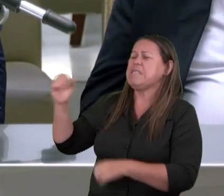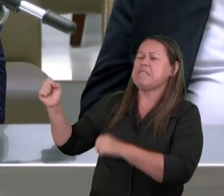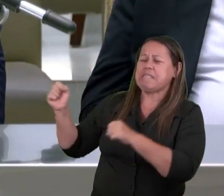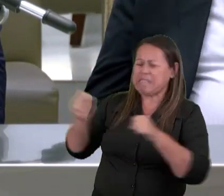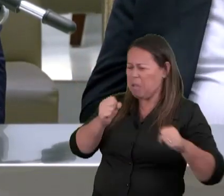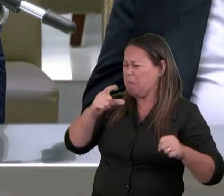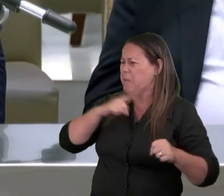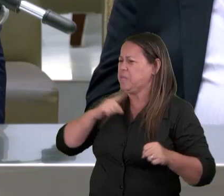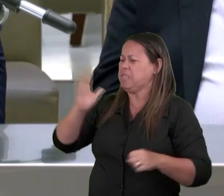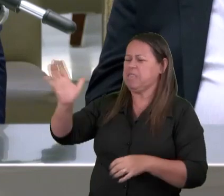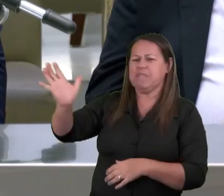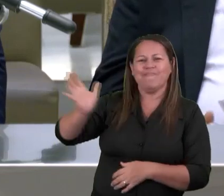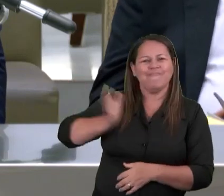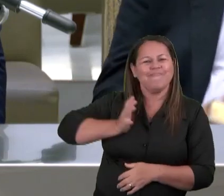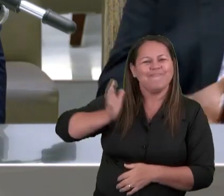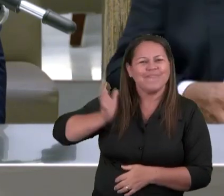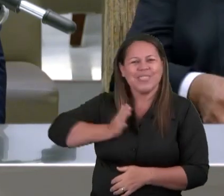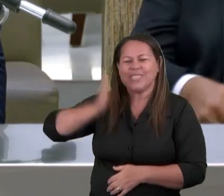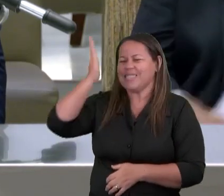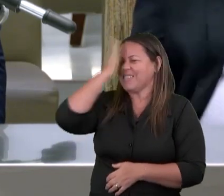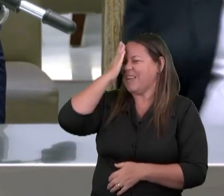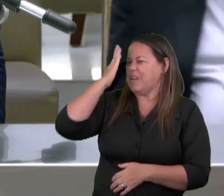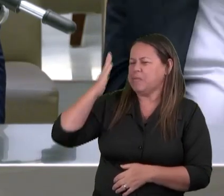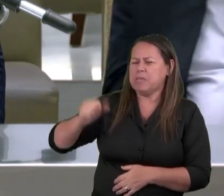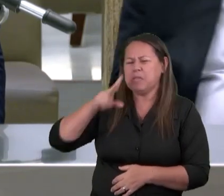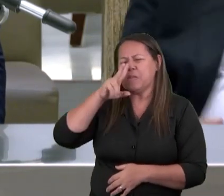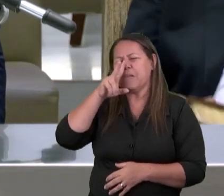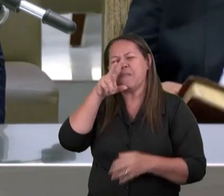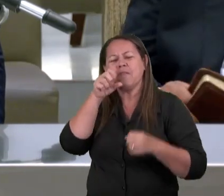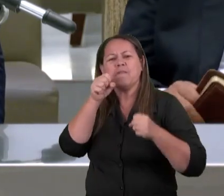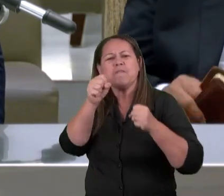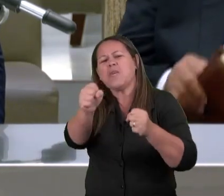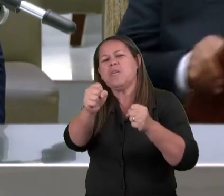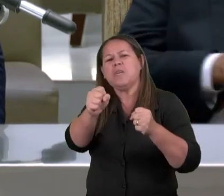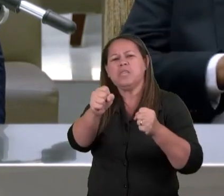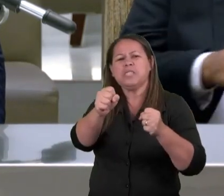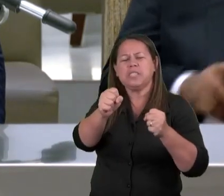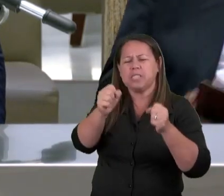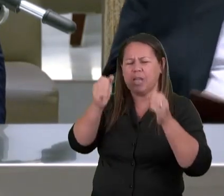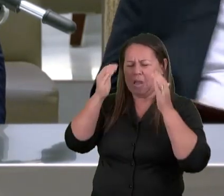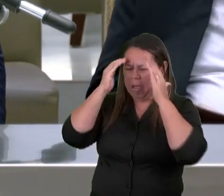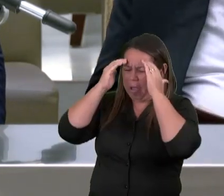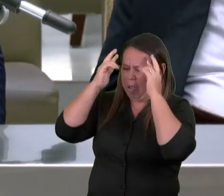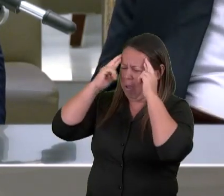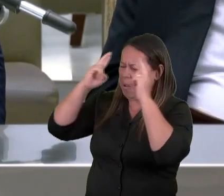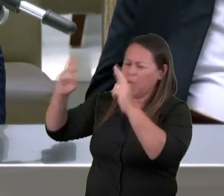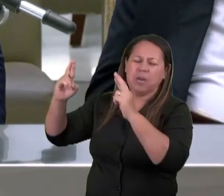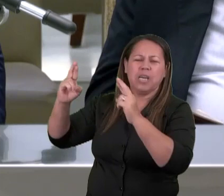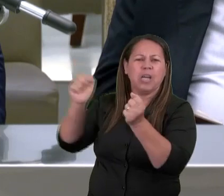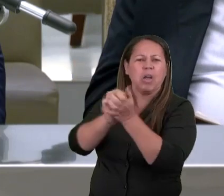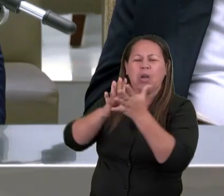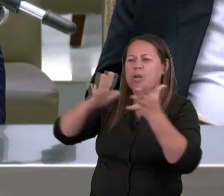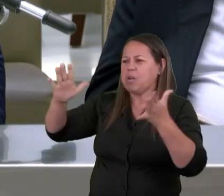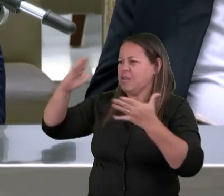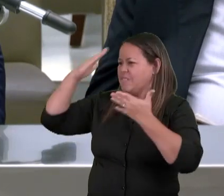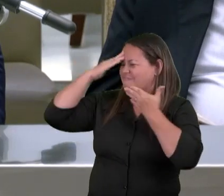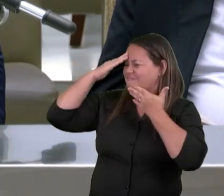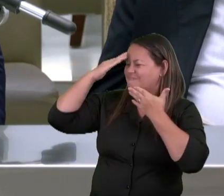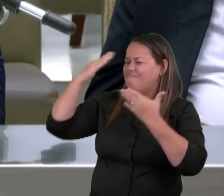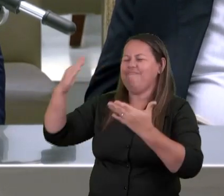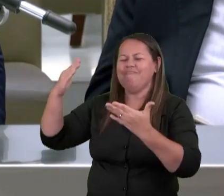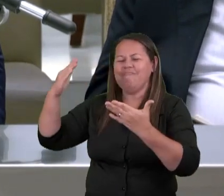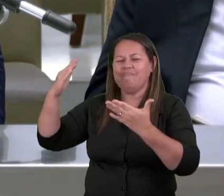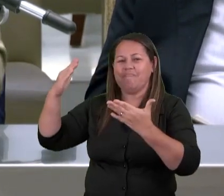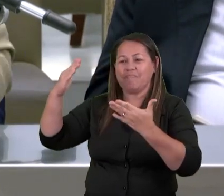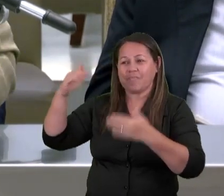riquezas E sabedoria E força E honra E glória E ações de graças